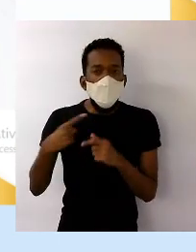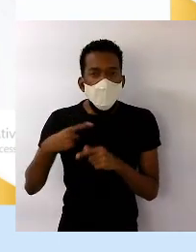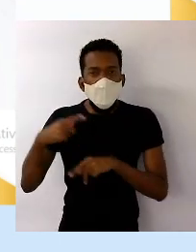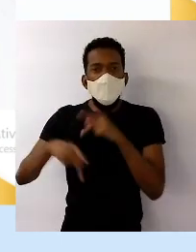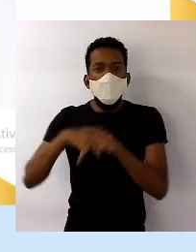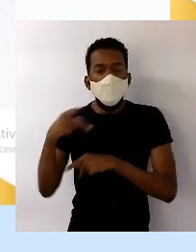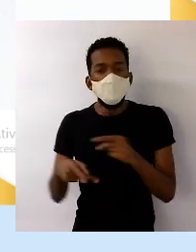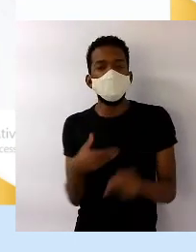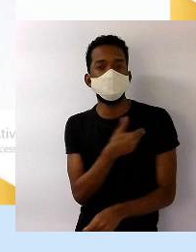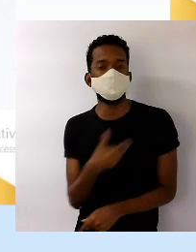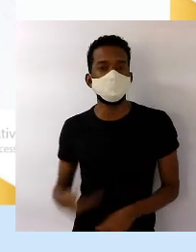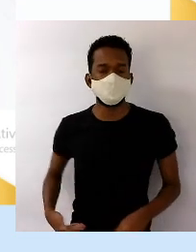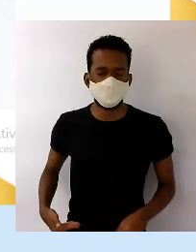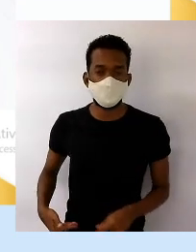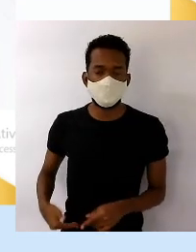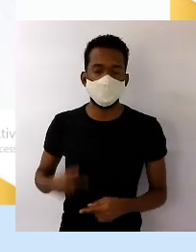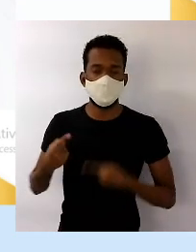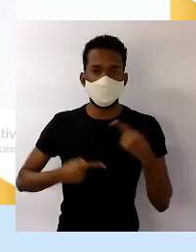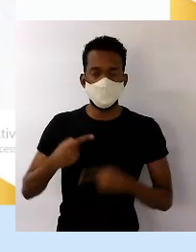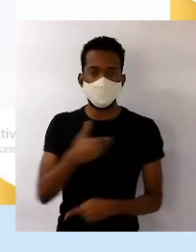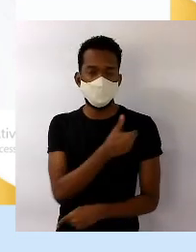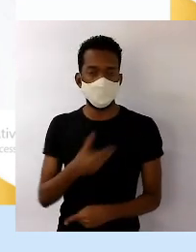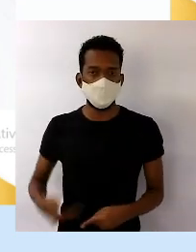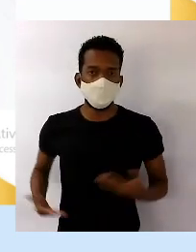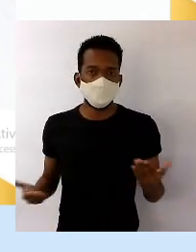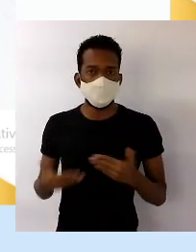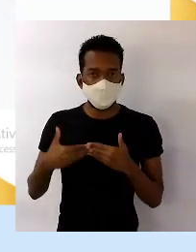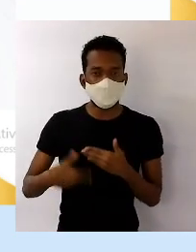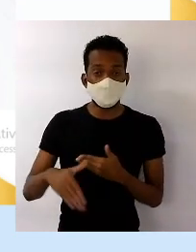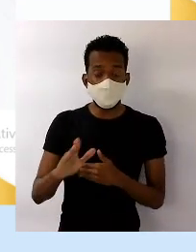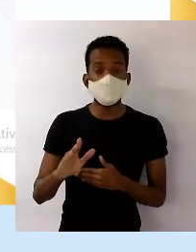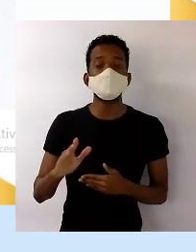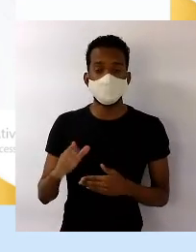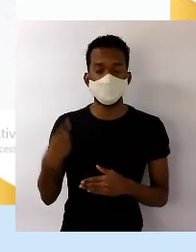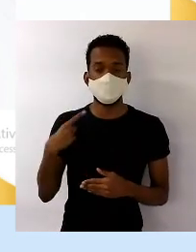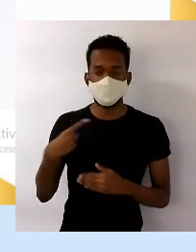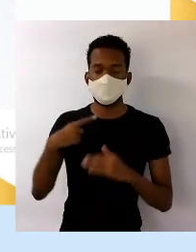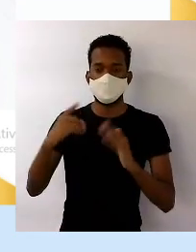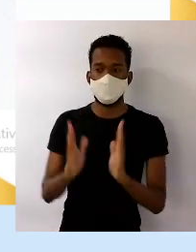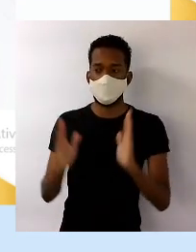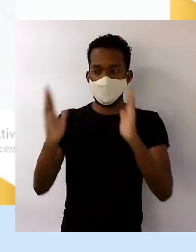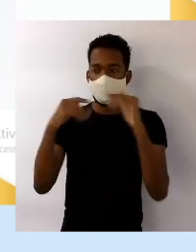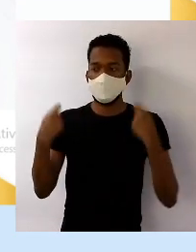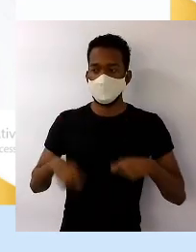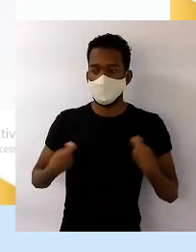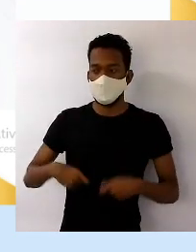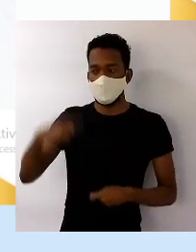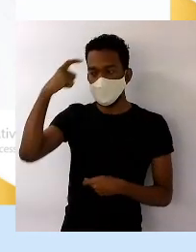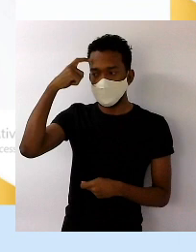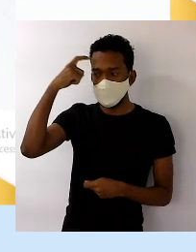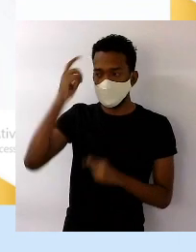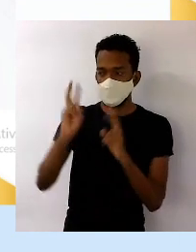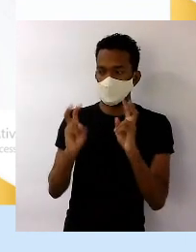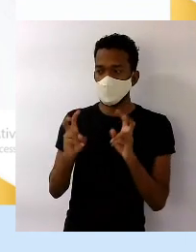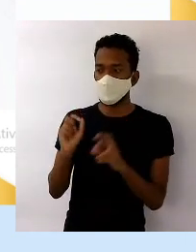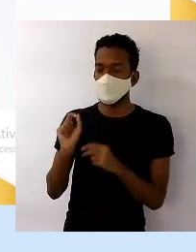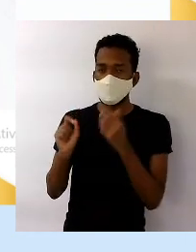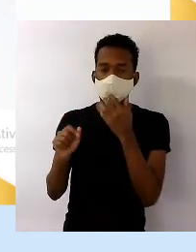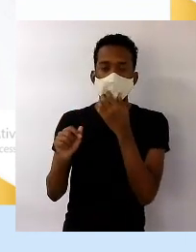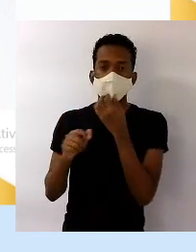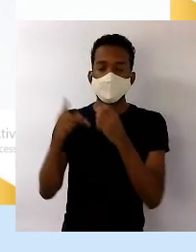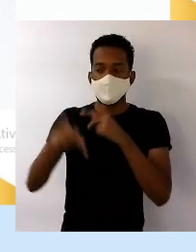públicas, a partir de agora, com essas projeções, ela tem que pensar nessa